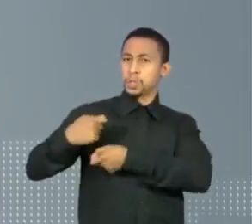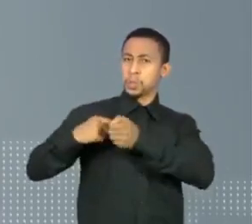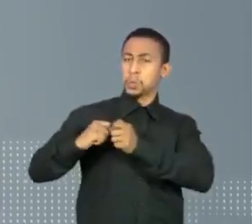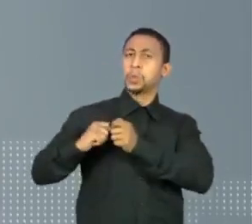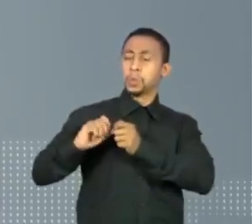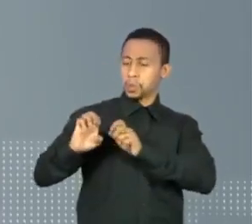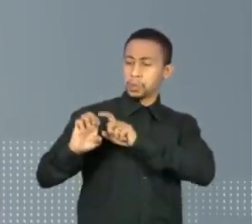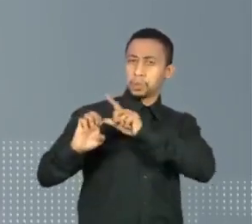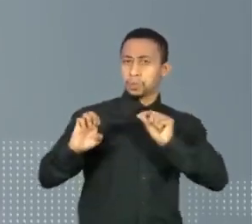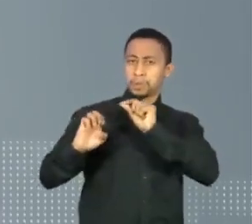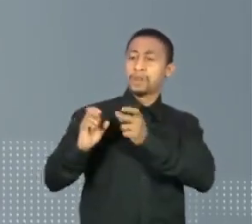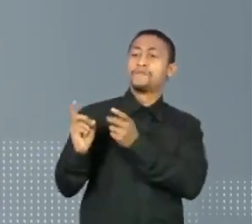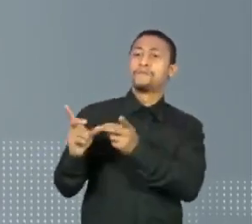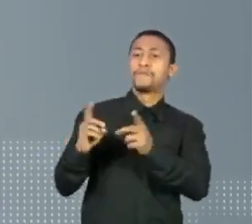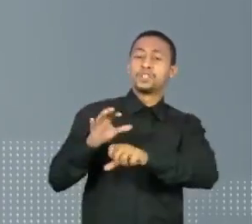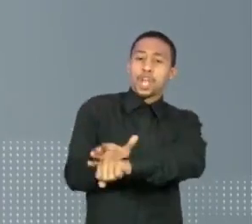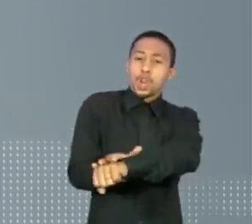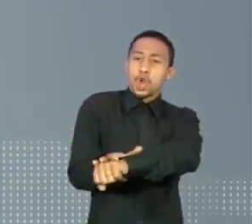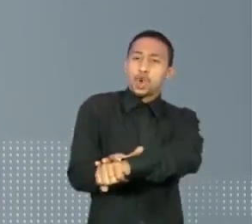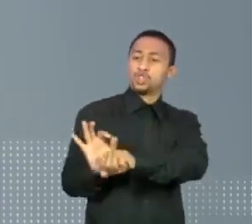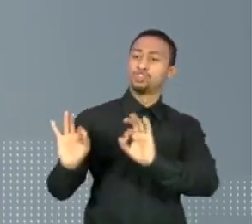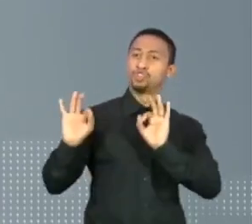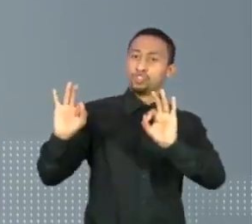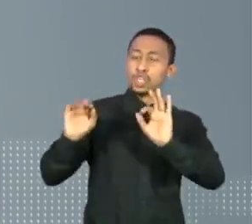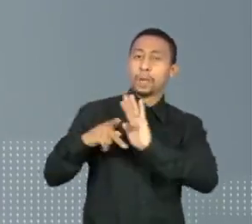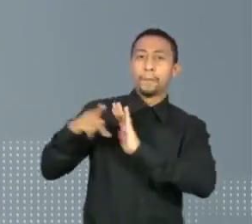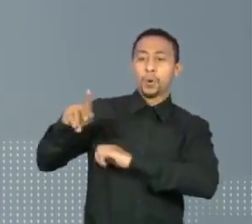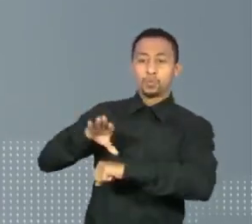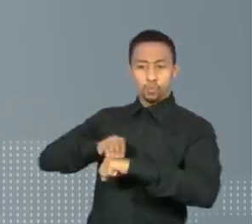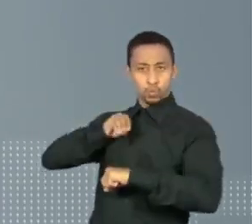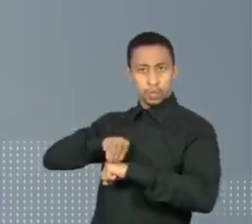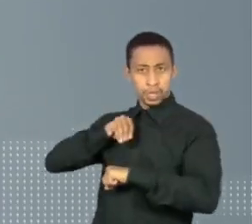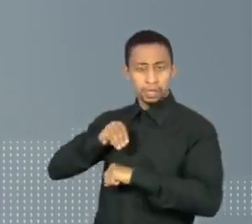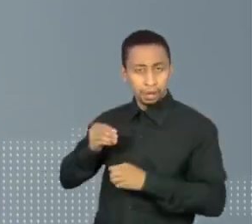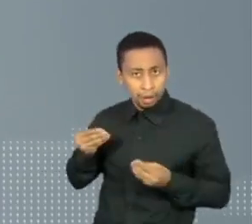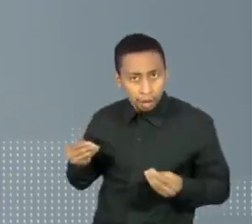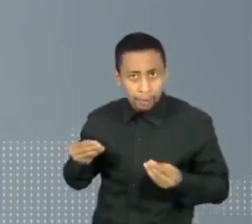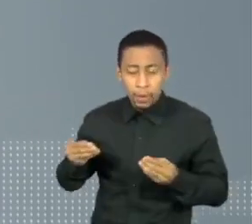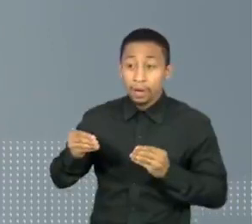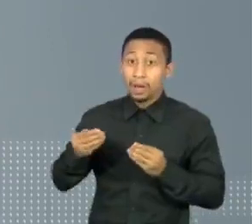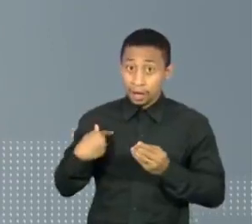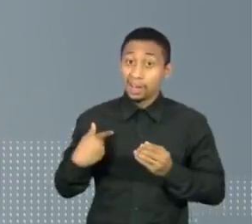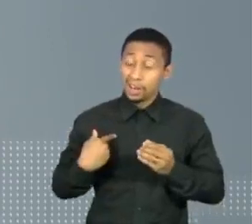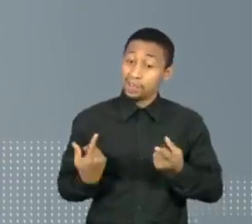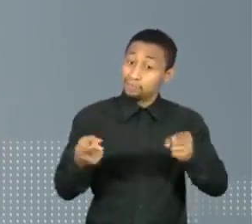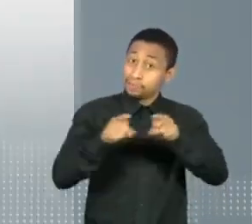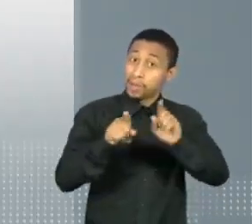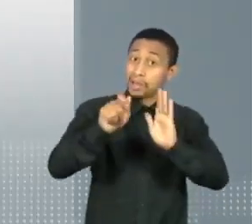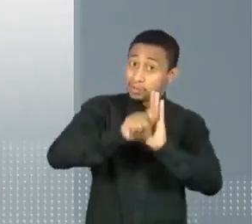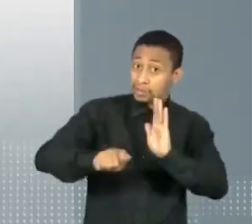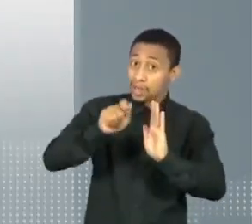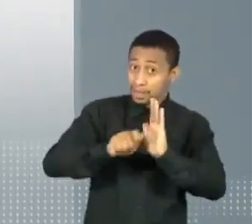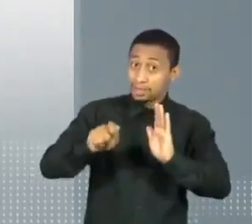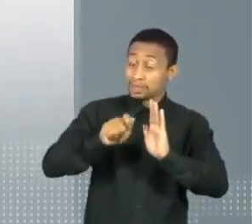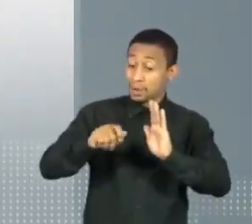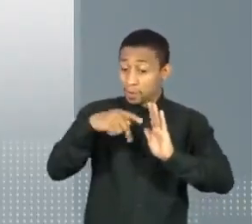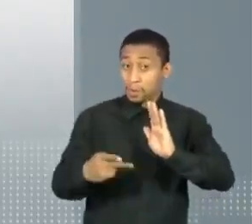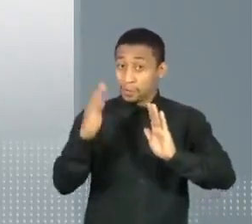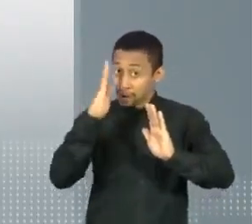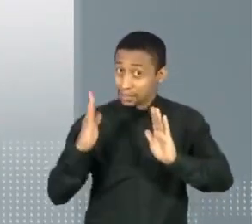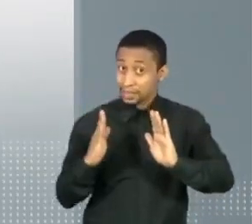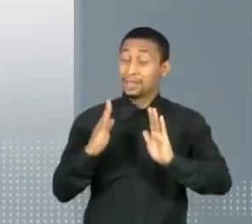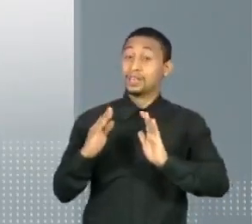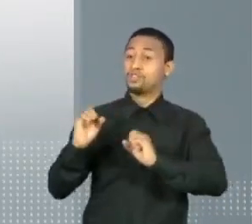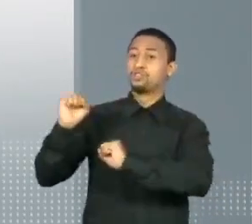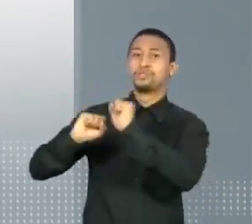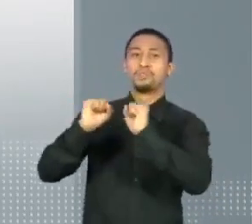mercado de relógios de luxo suíços. Este executivo é presidente da Associação Brasileira das Empresas de Luxo. A Folha mostra que a